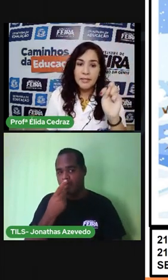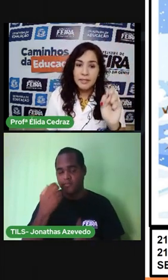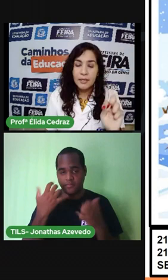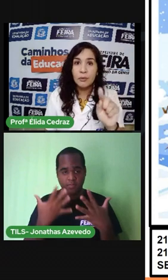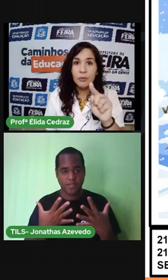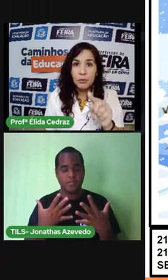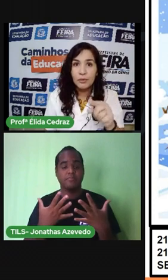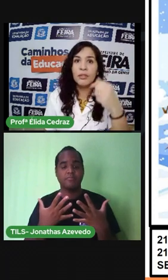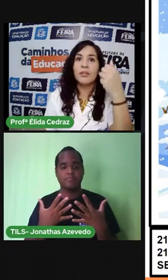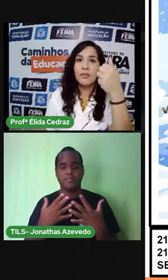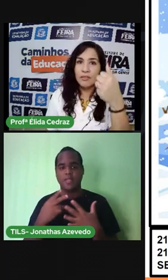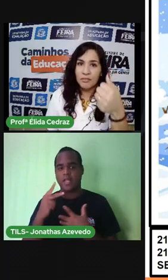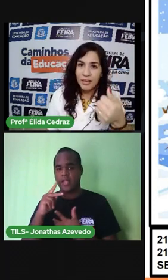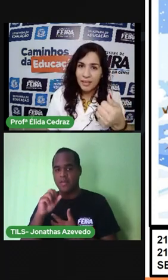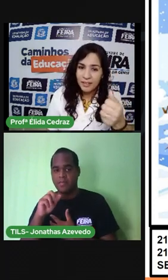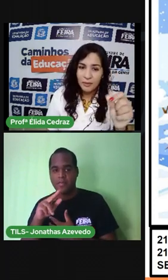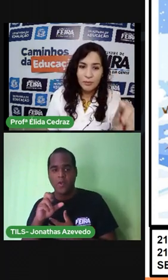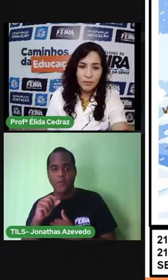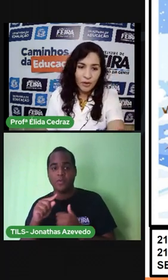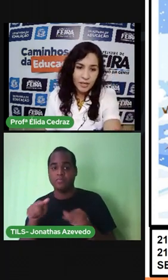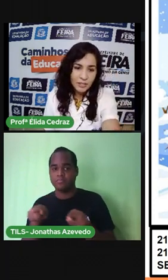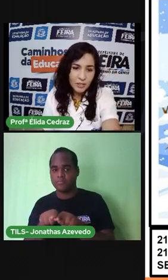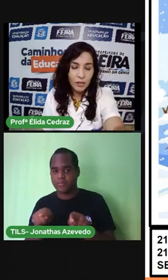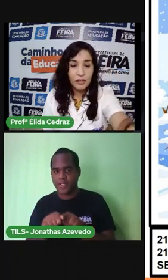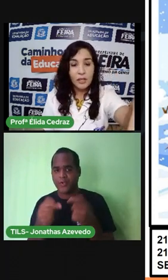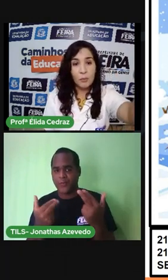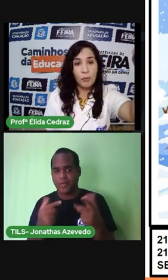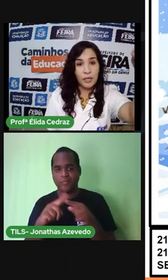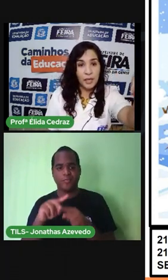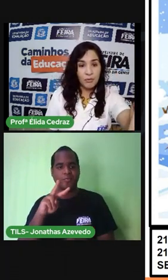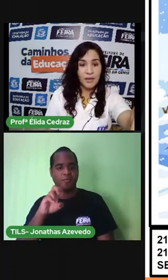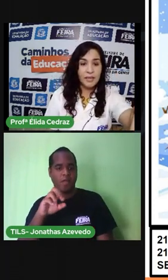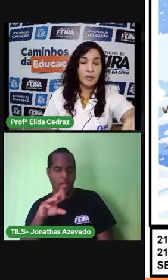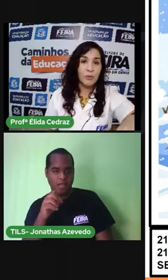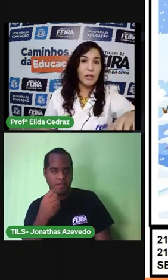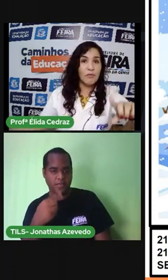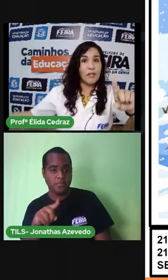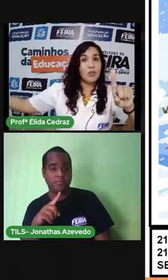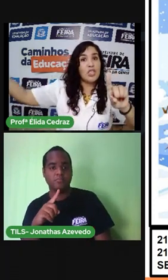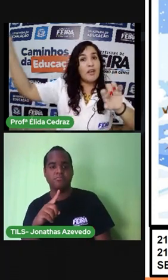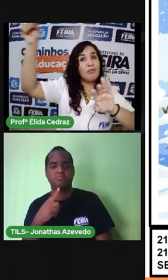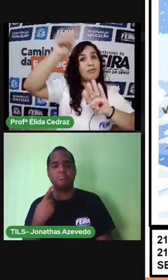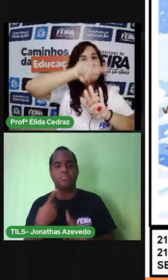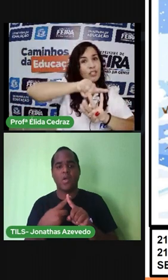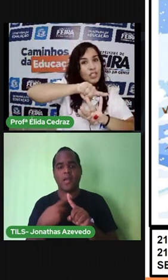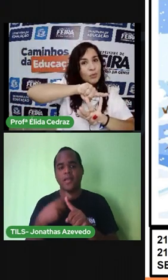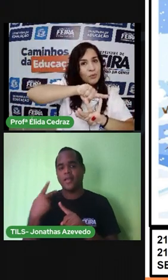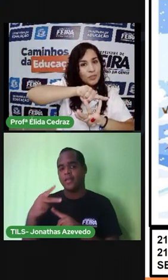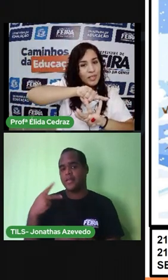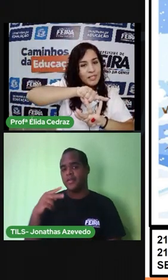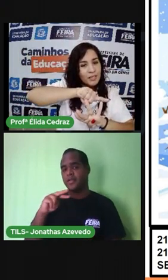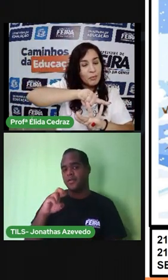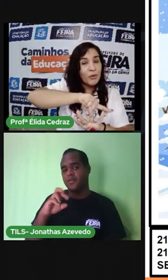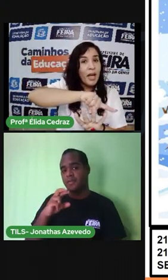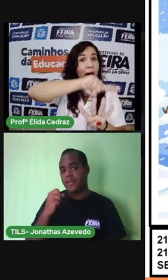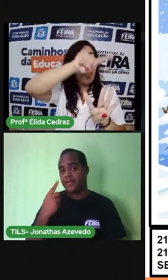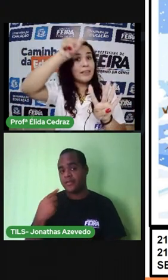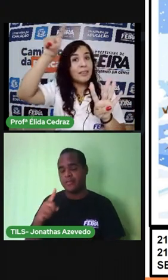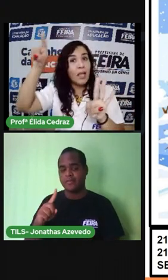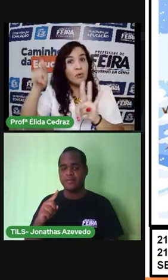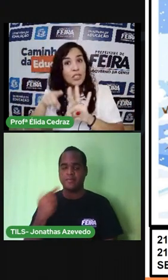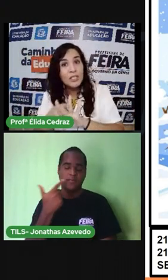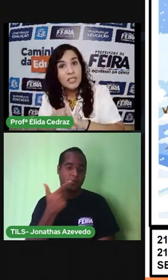nasceu no verão. Olha só! Porque o verão vai do dia 21 de dezembro